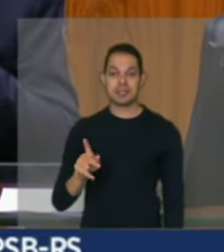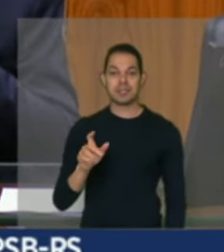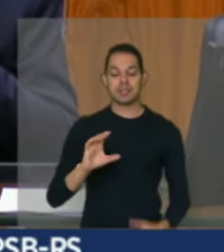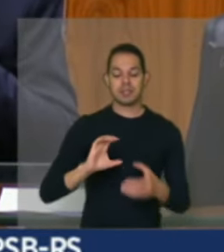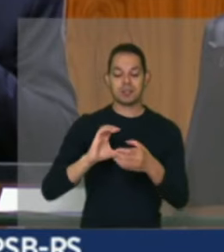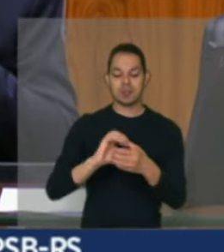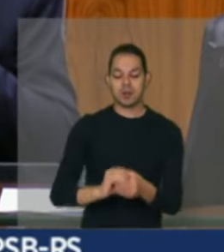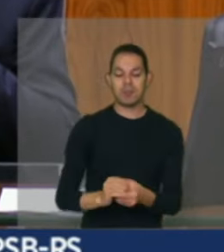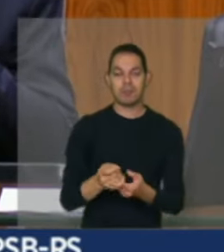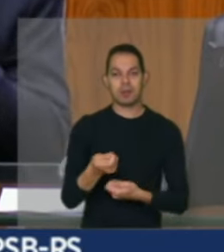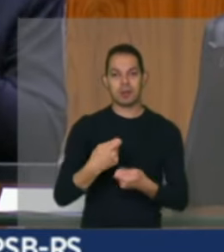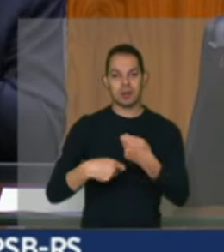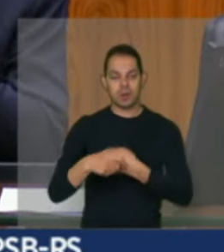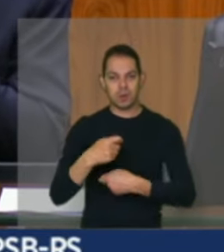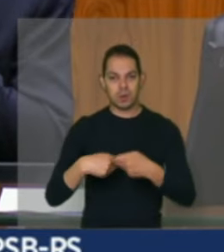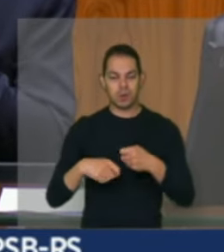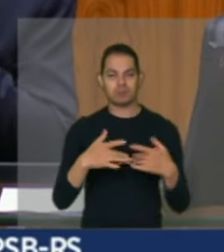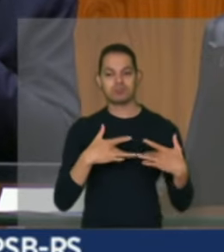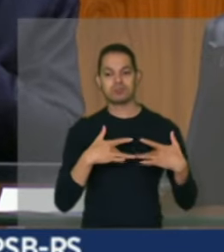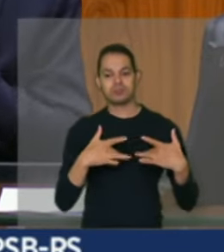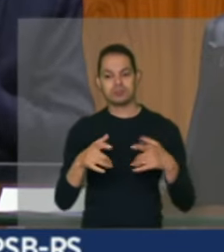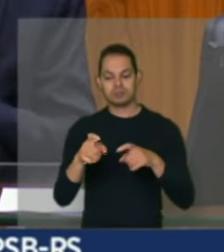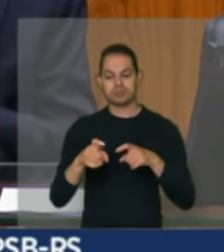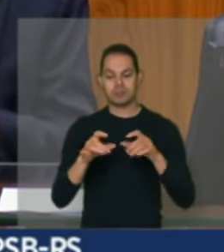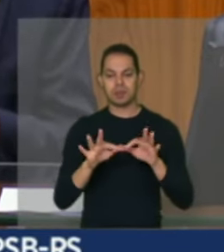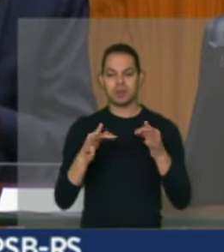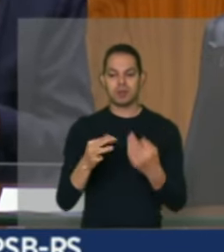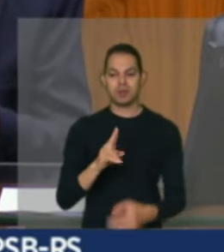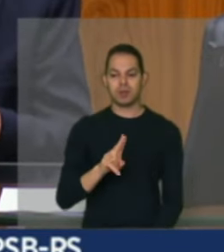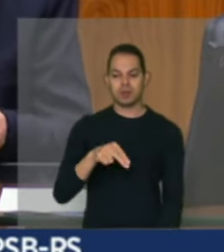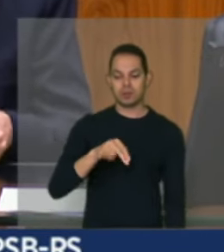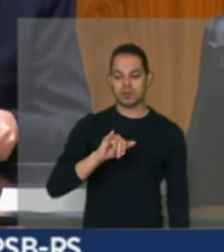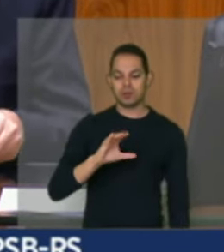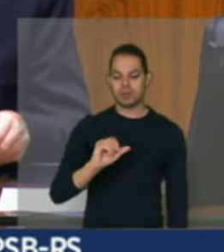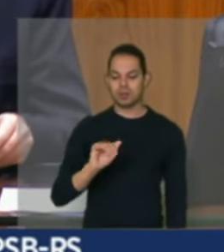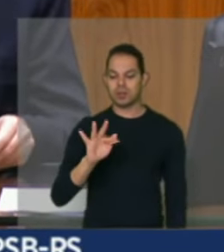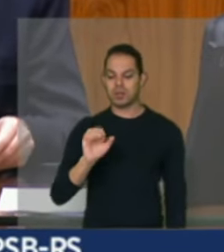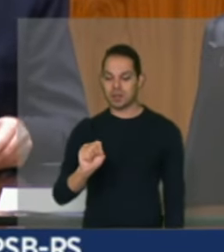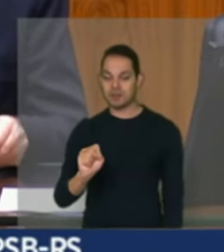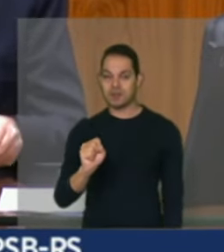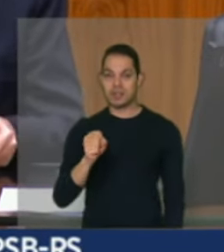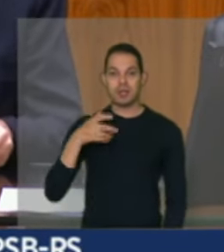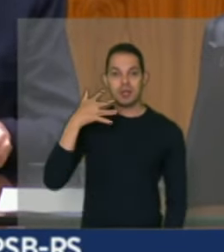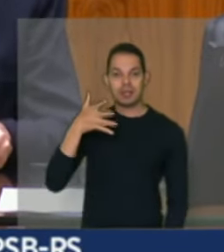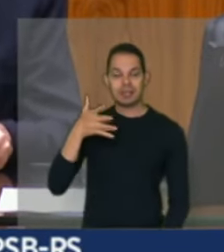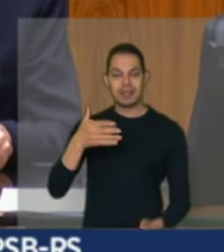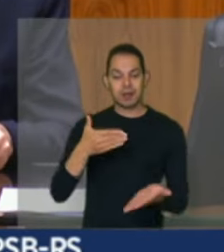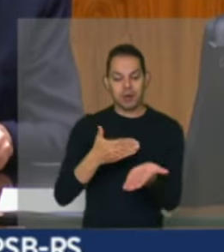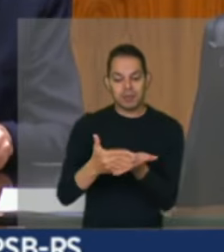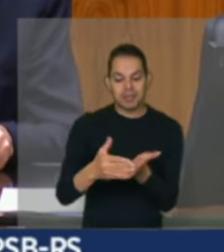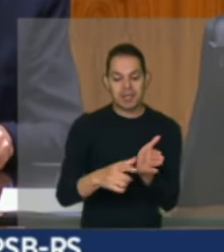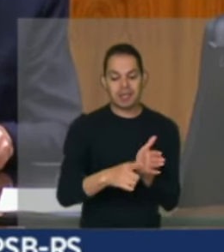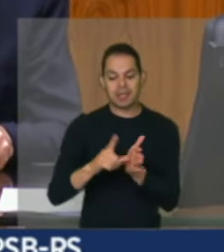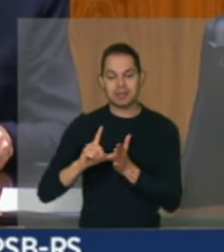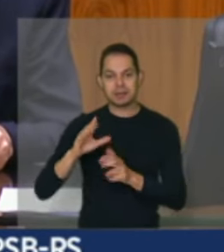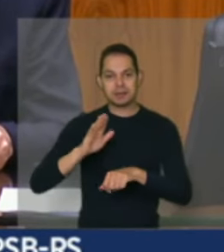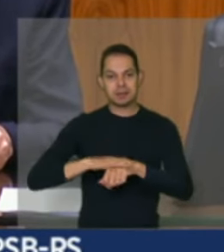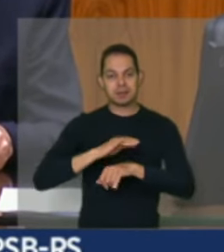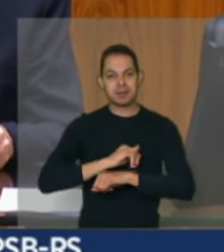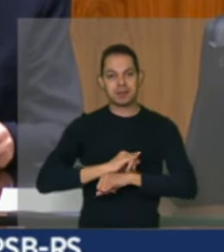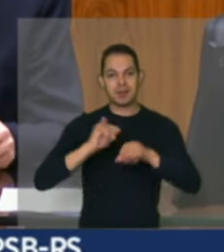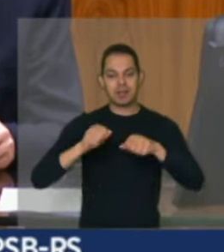Economia Solidária, a Unicafes. Antes que ele abra o microfone, só registrar aqui a presença em